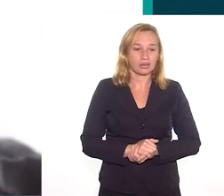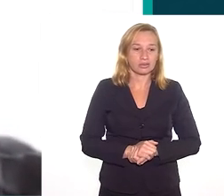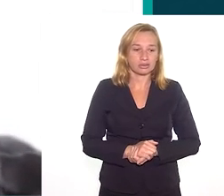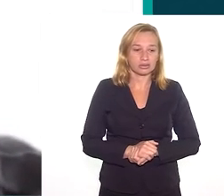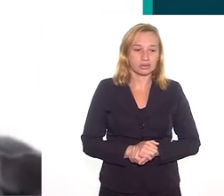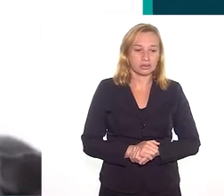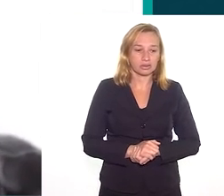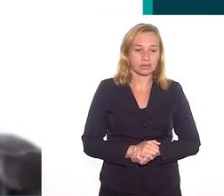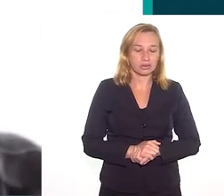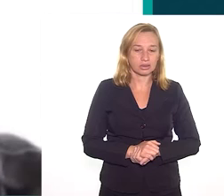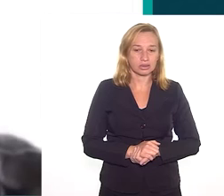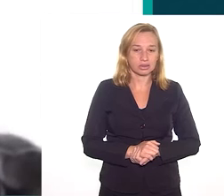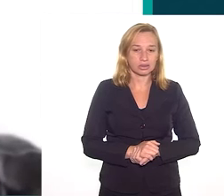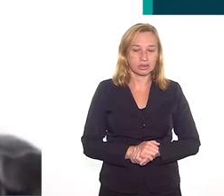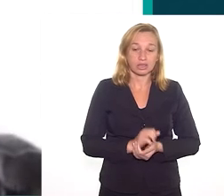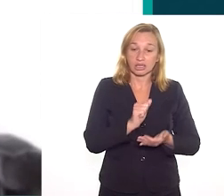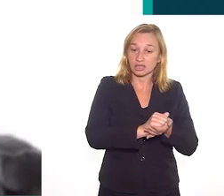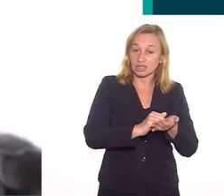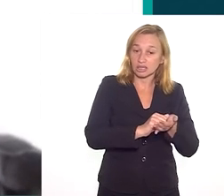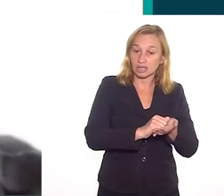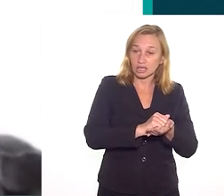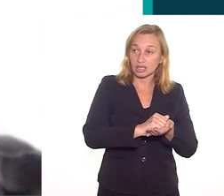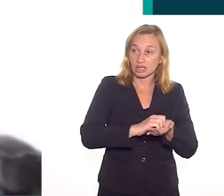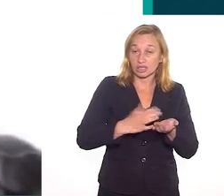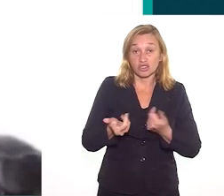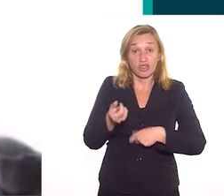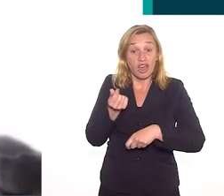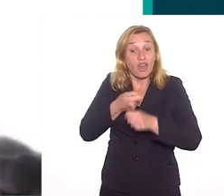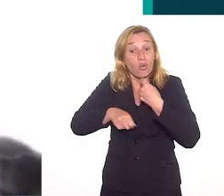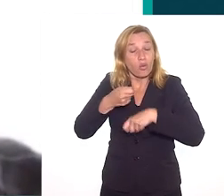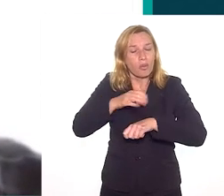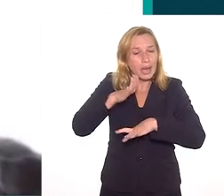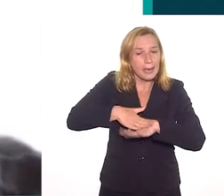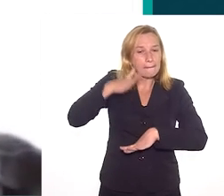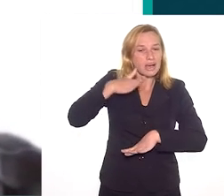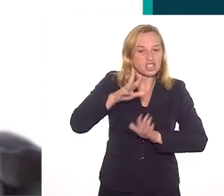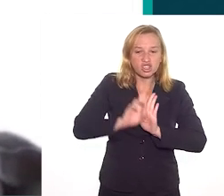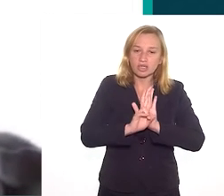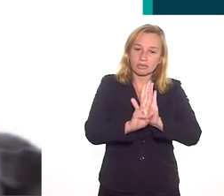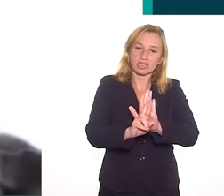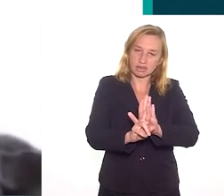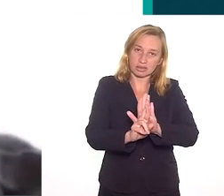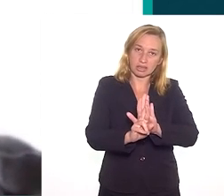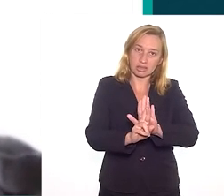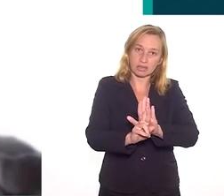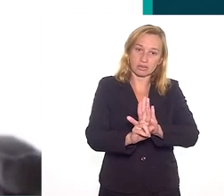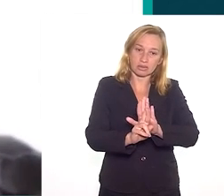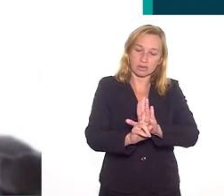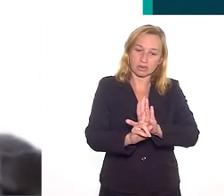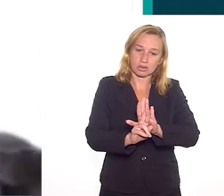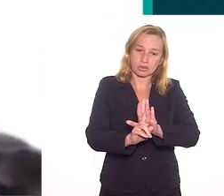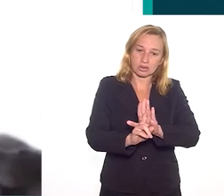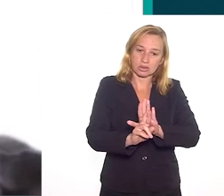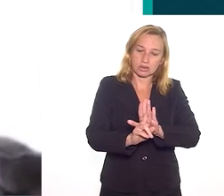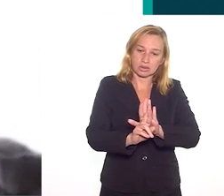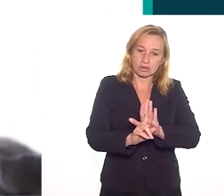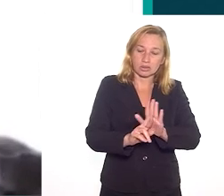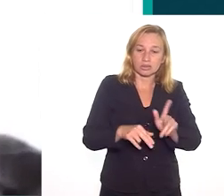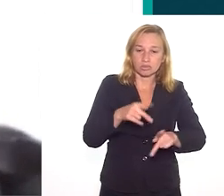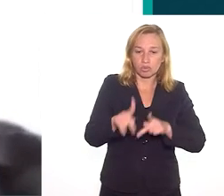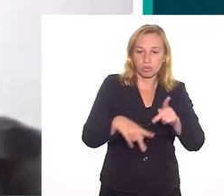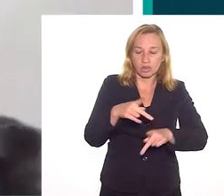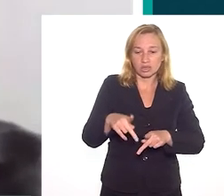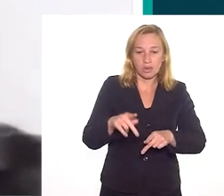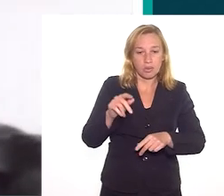gente pode mencionar que as atividades econômicas que mais têm representação